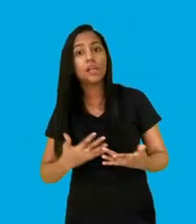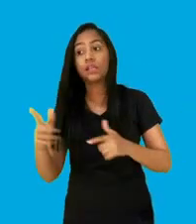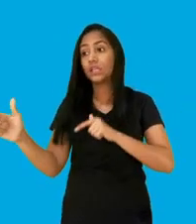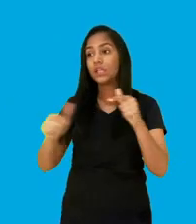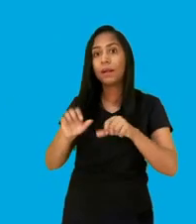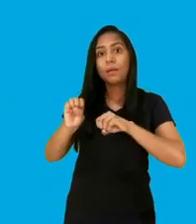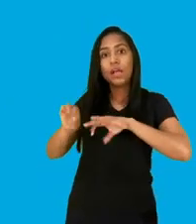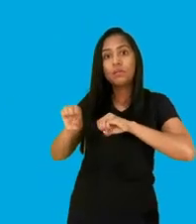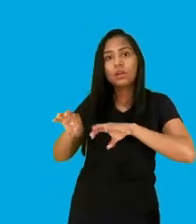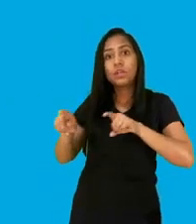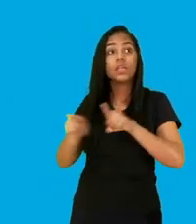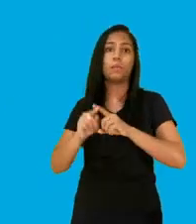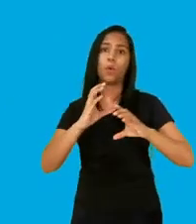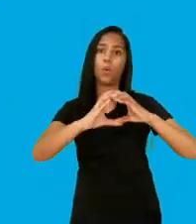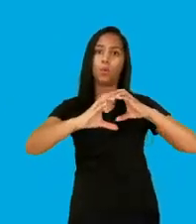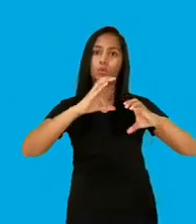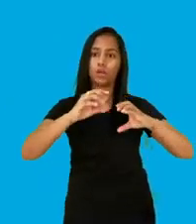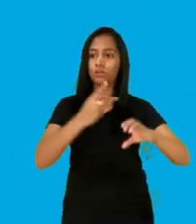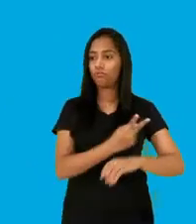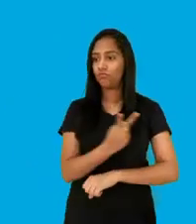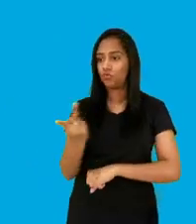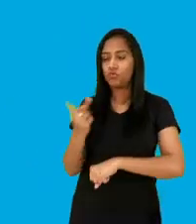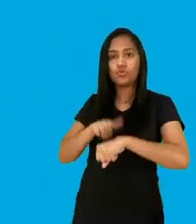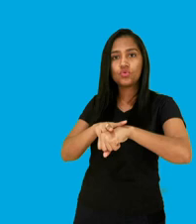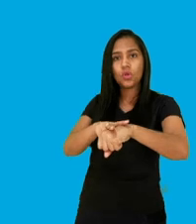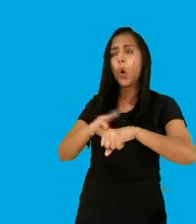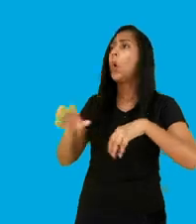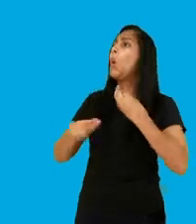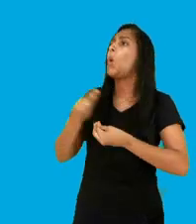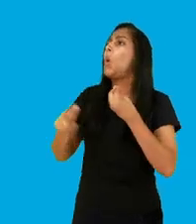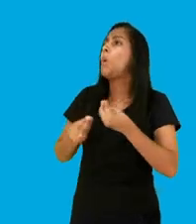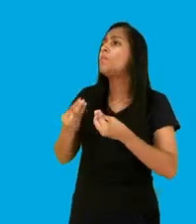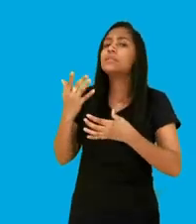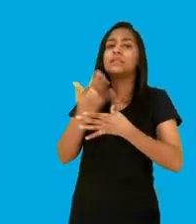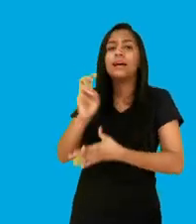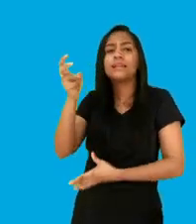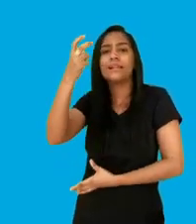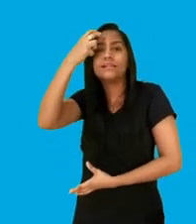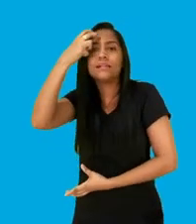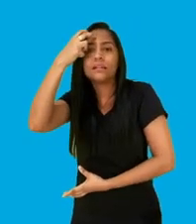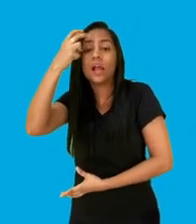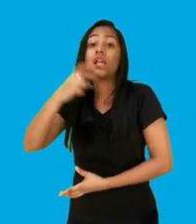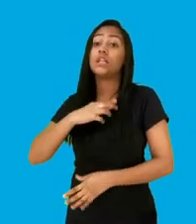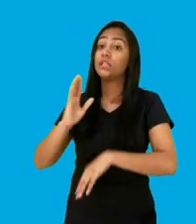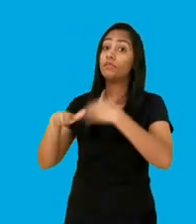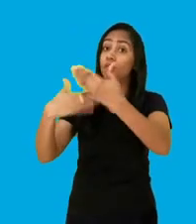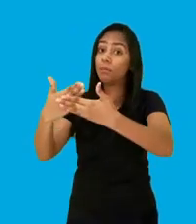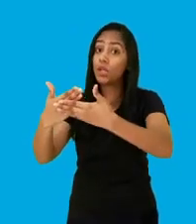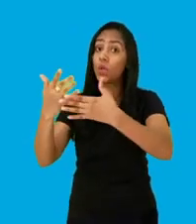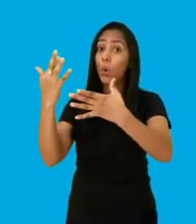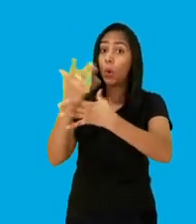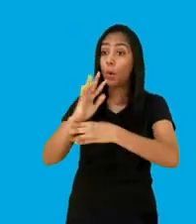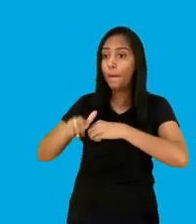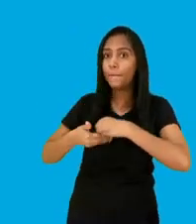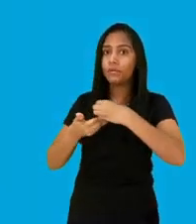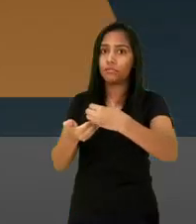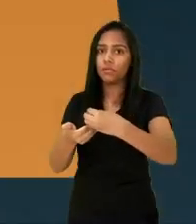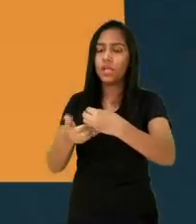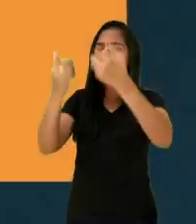entre Estado e sociedade irá contribuir com melhorias e soluções para ajudar a enfrentar problemas concretos nas cidades.